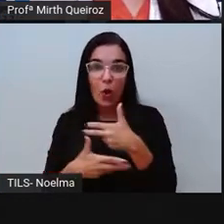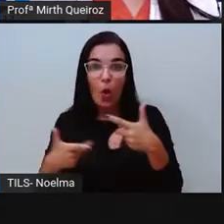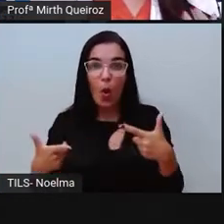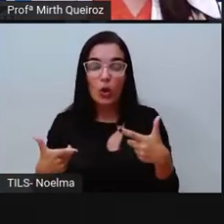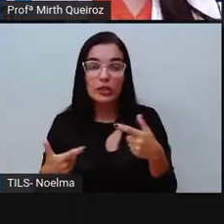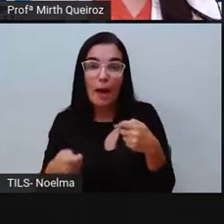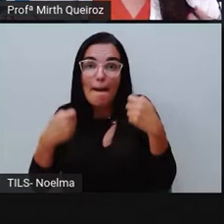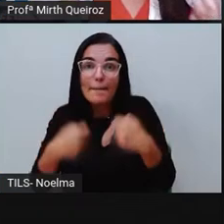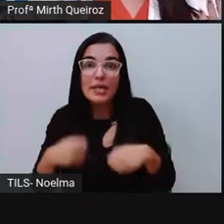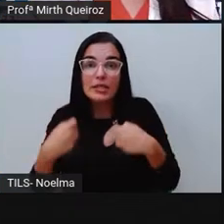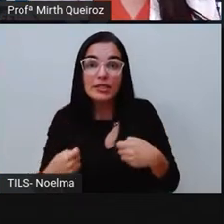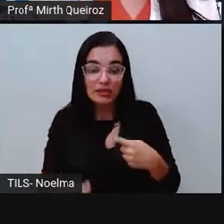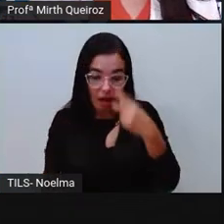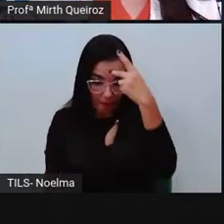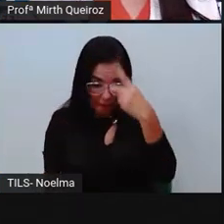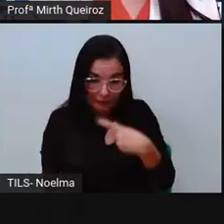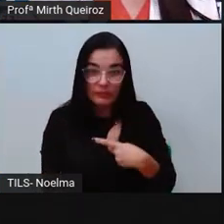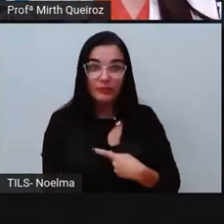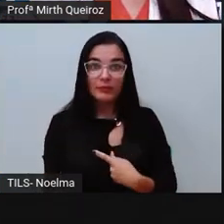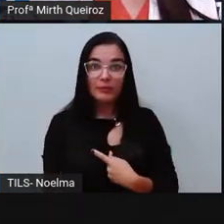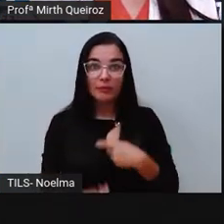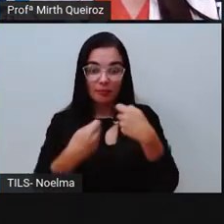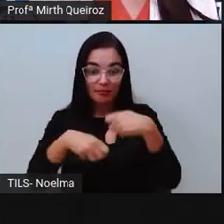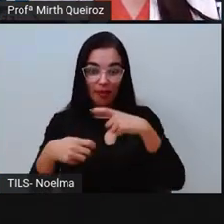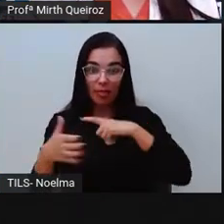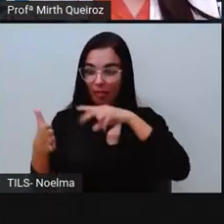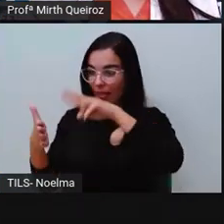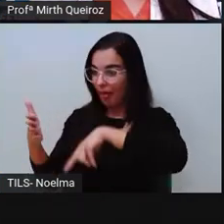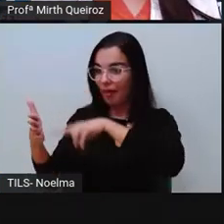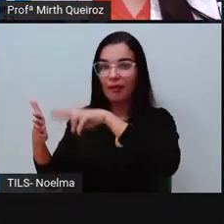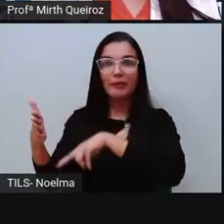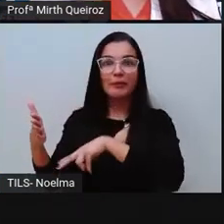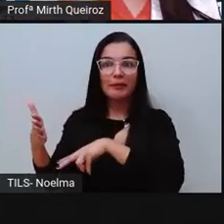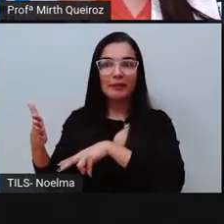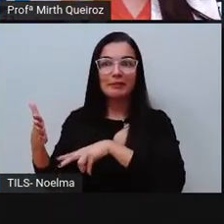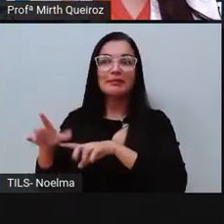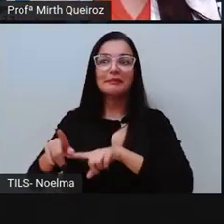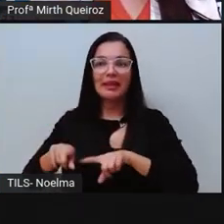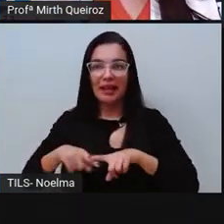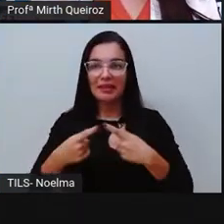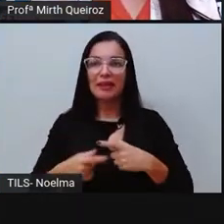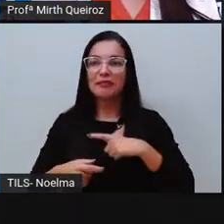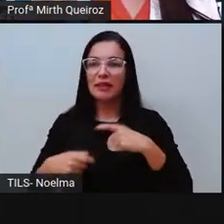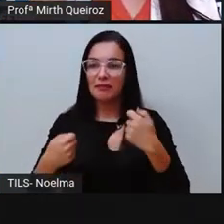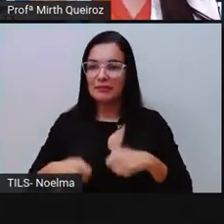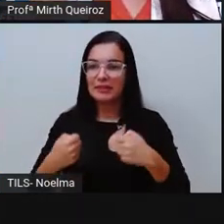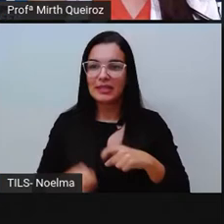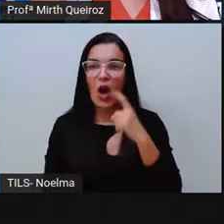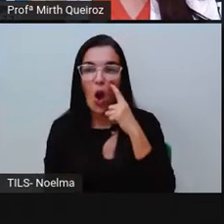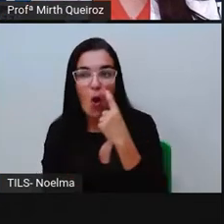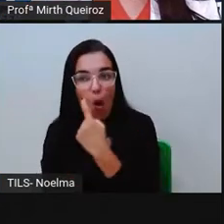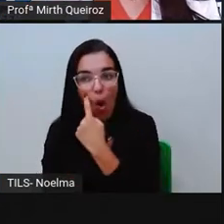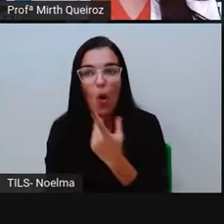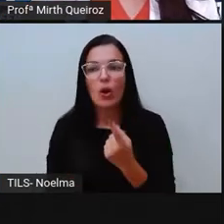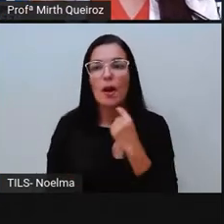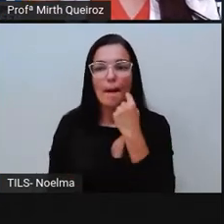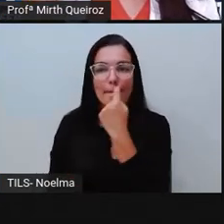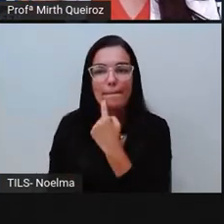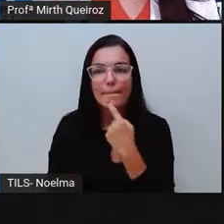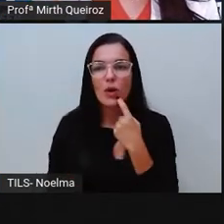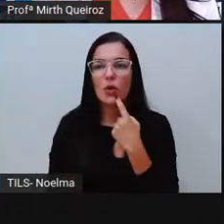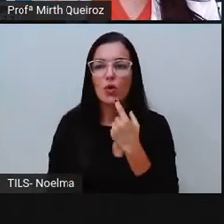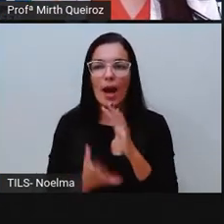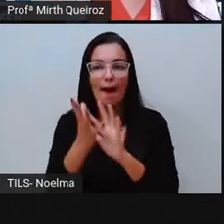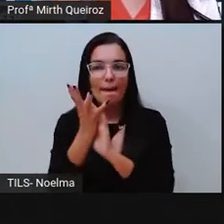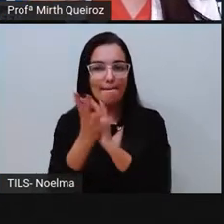preciso da gente pra que a gente realize uma leitura. É preciso que a gente tenha olhos, é preciso que a gente tenha uma boca, que a gente